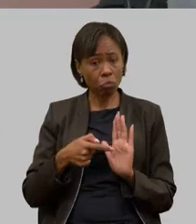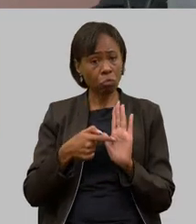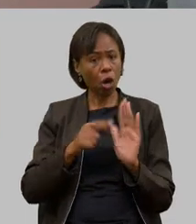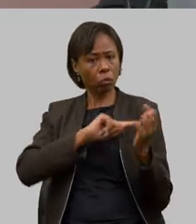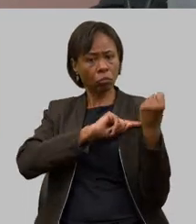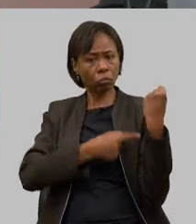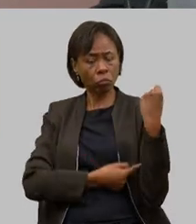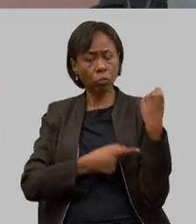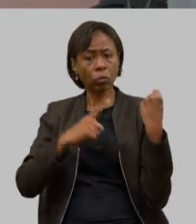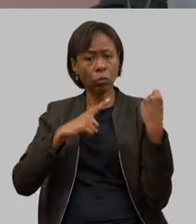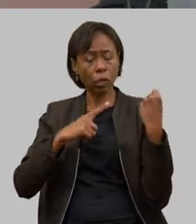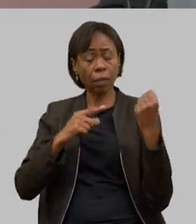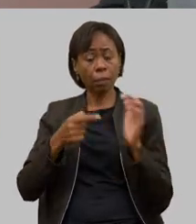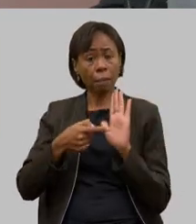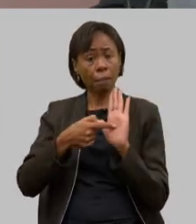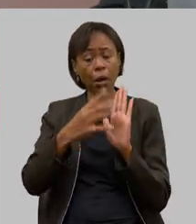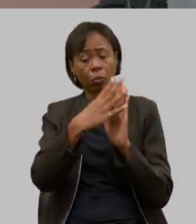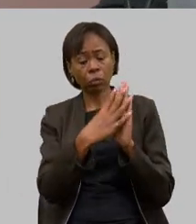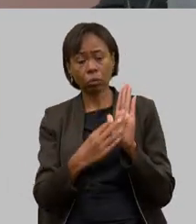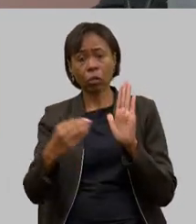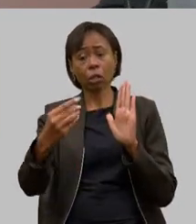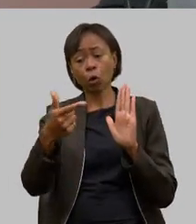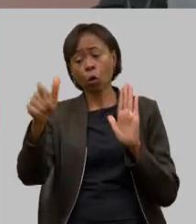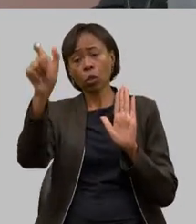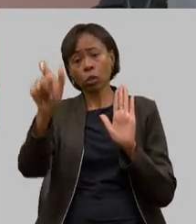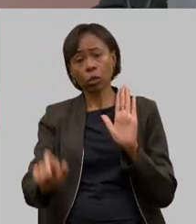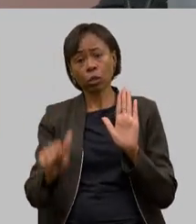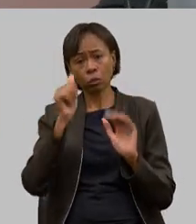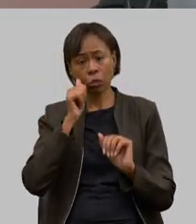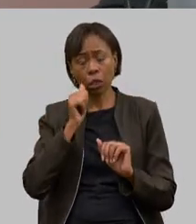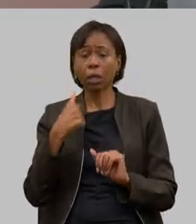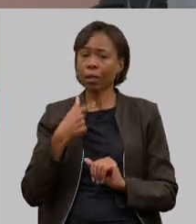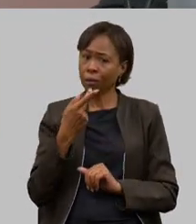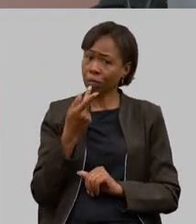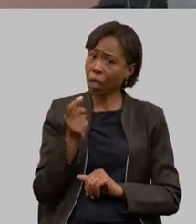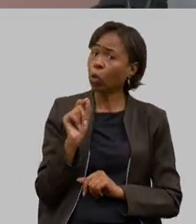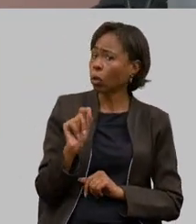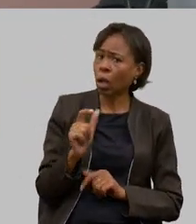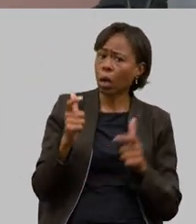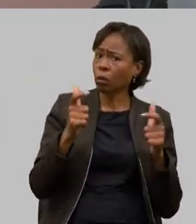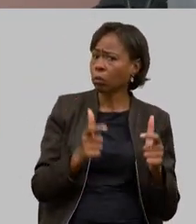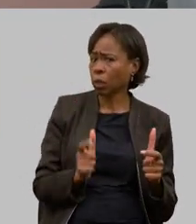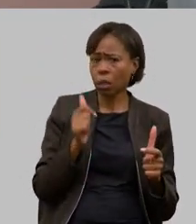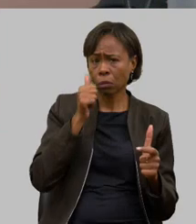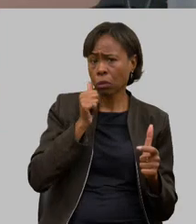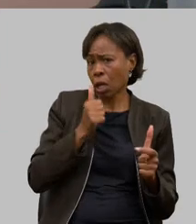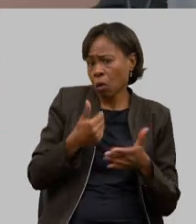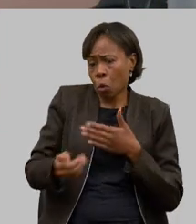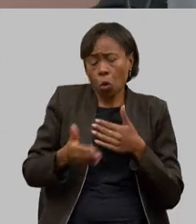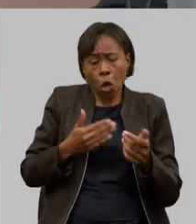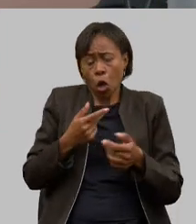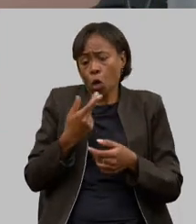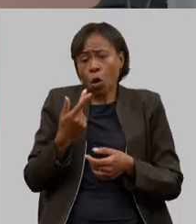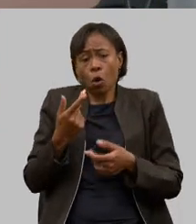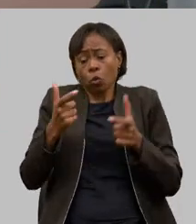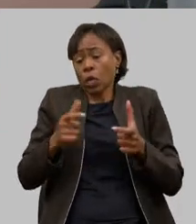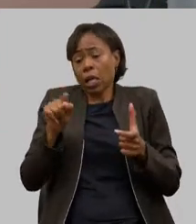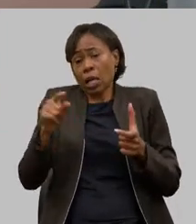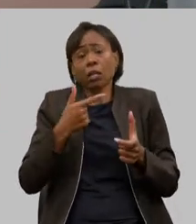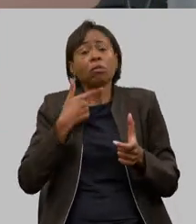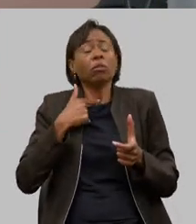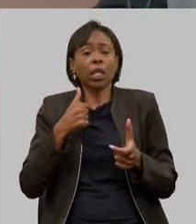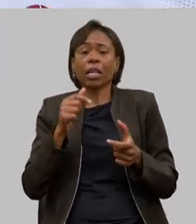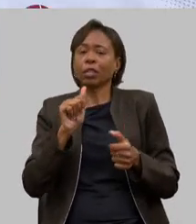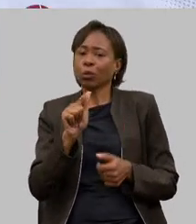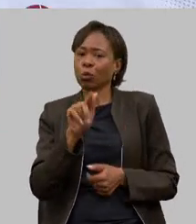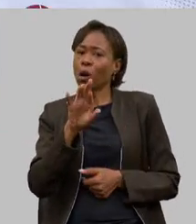mostra o exemplo para as outras e aí que eu repito o eu falei lá lugar de mulher onde ela quiser estar e no água ela é muito bem-vinda e vai ser muito